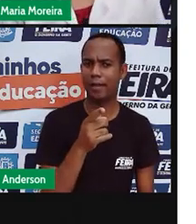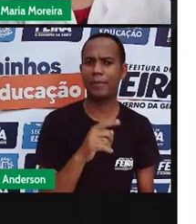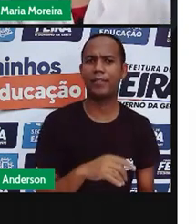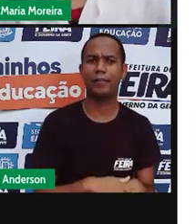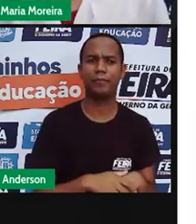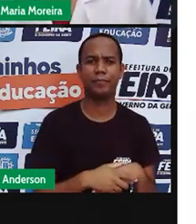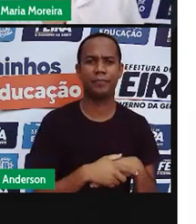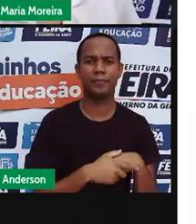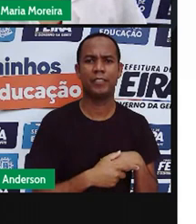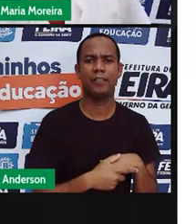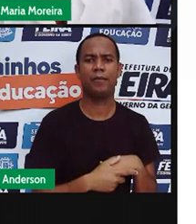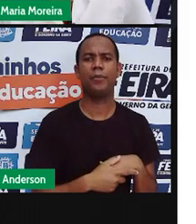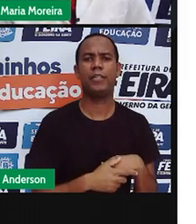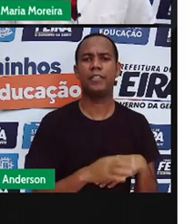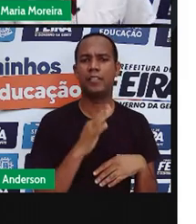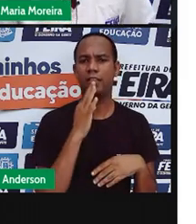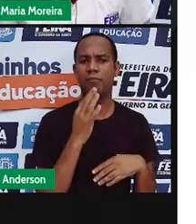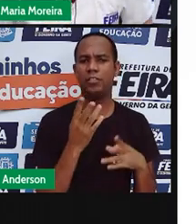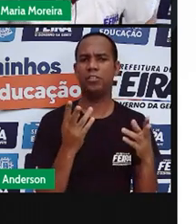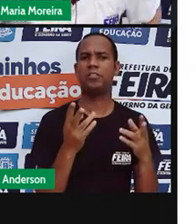né? Como capitão.